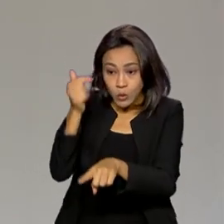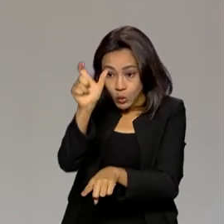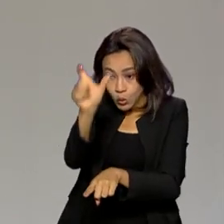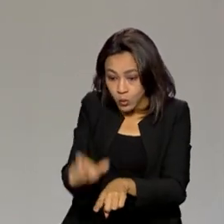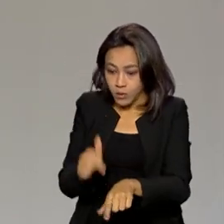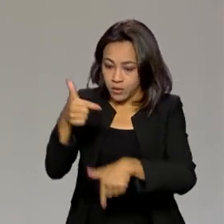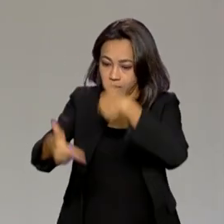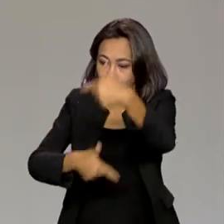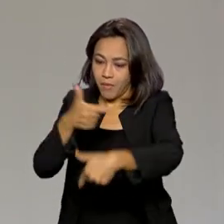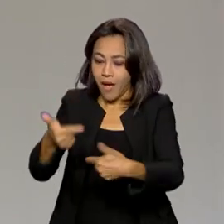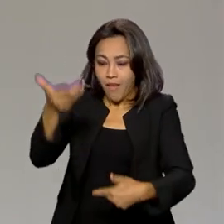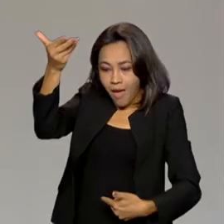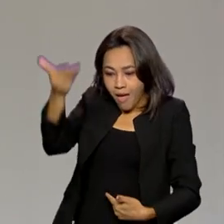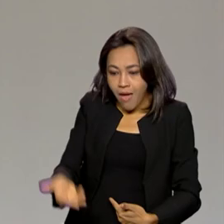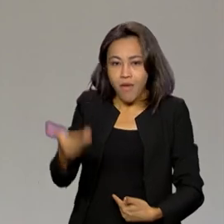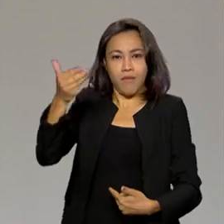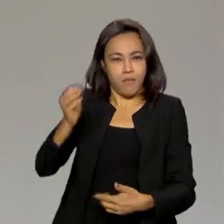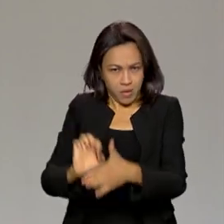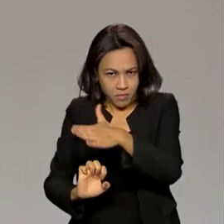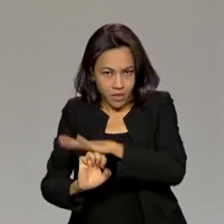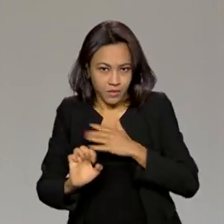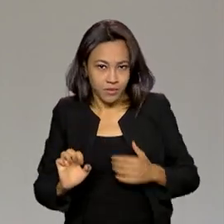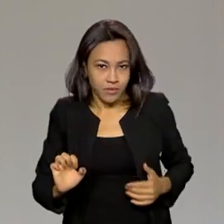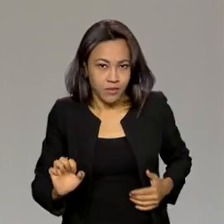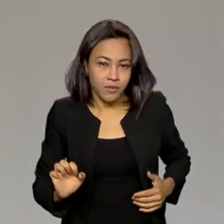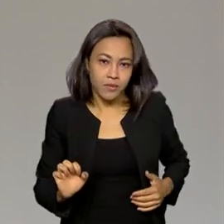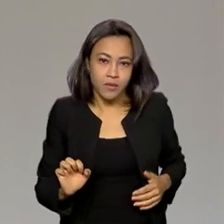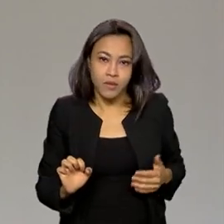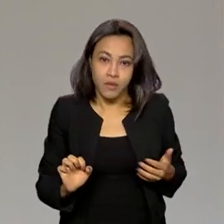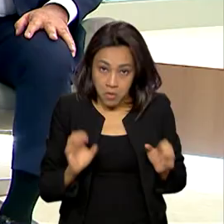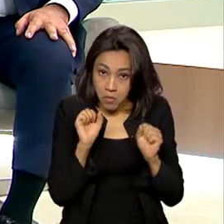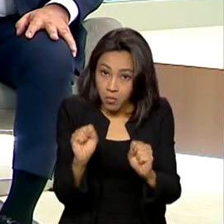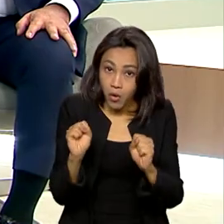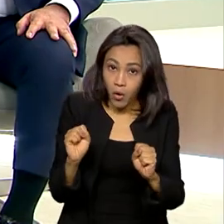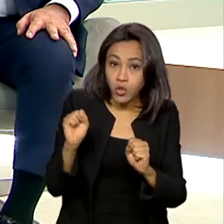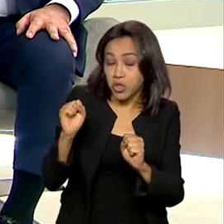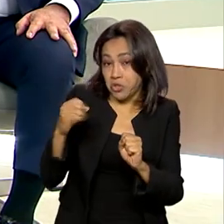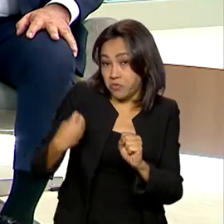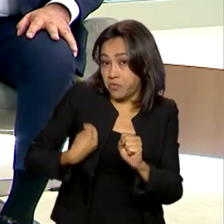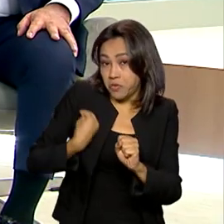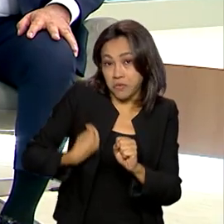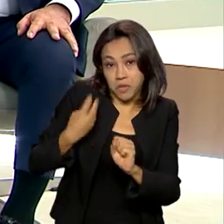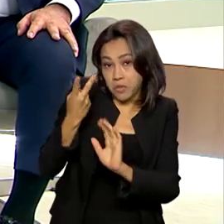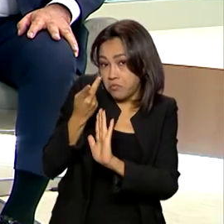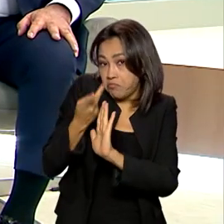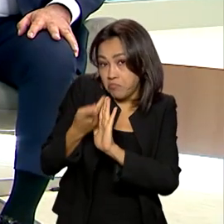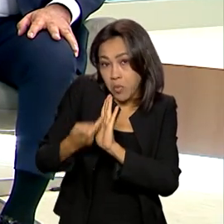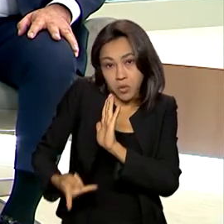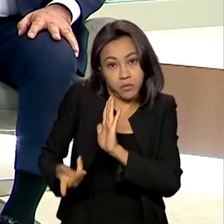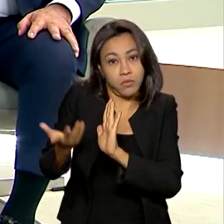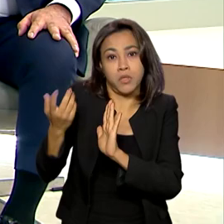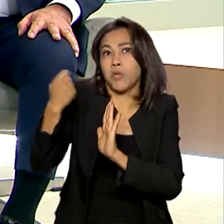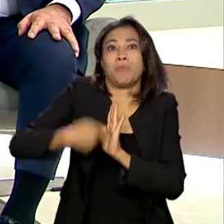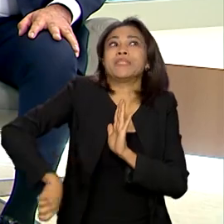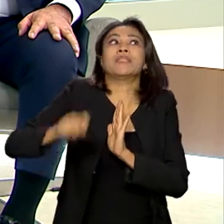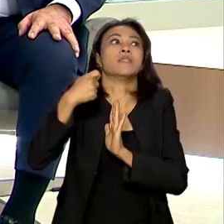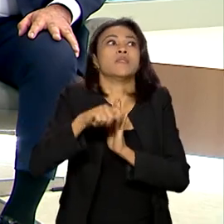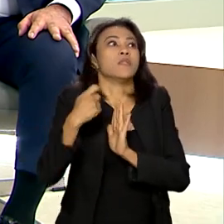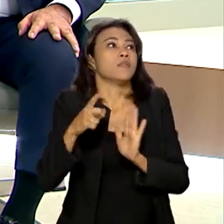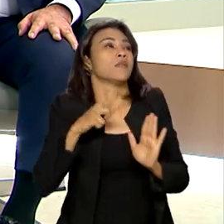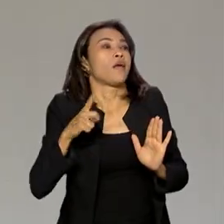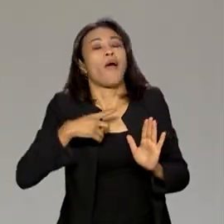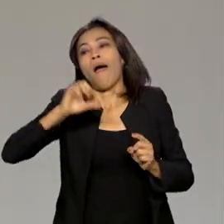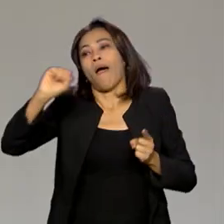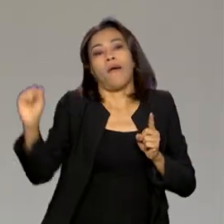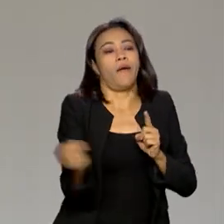ele é também uma empresa, né? Ele também pode viver por projetos e tal. Não precisa ter necessariamente aquele trabalhador